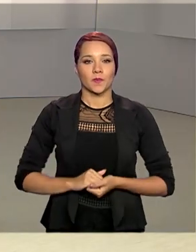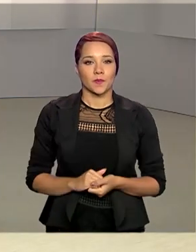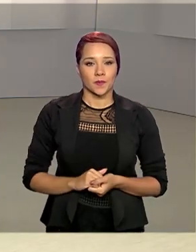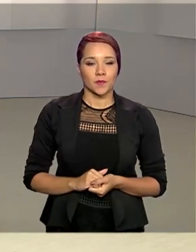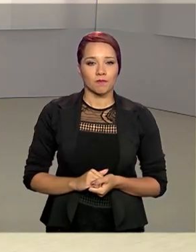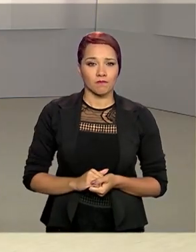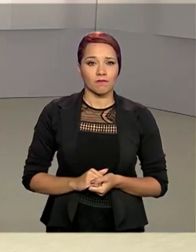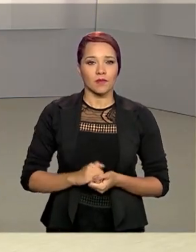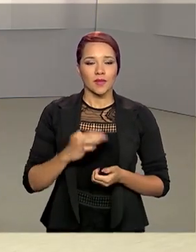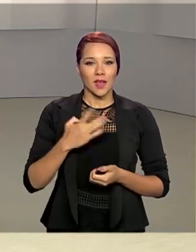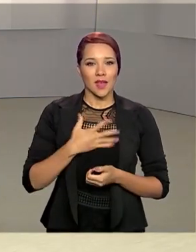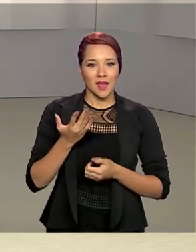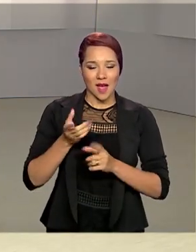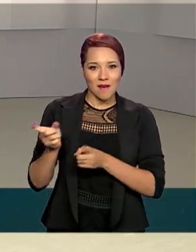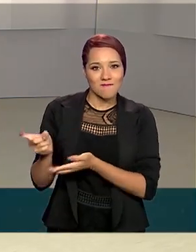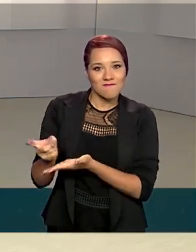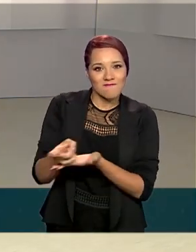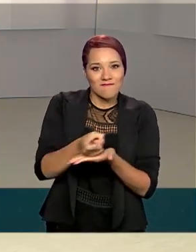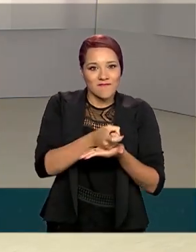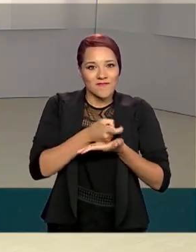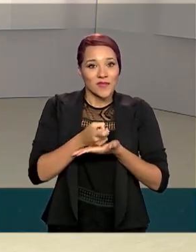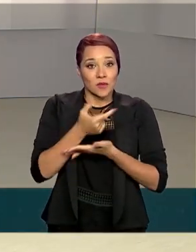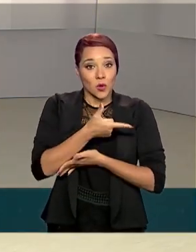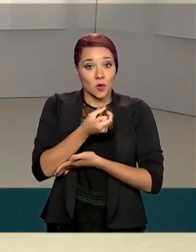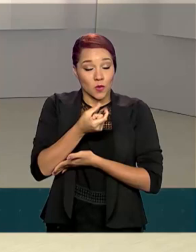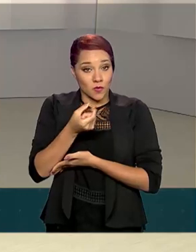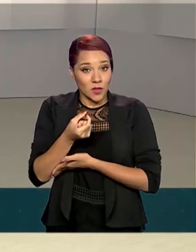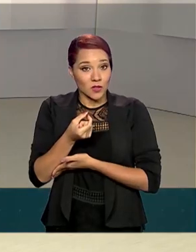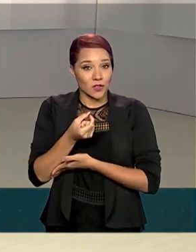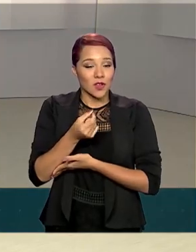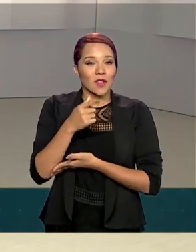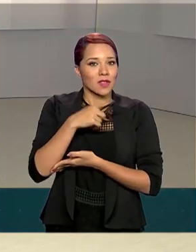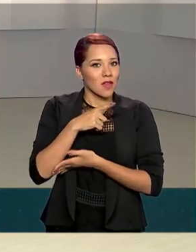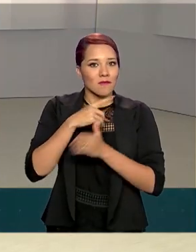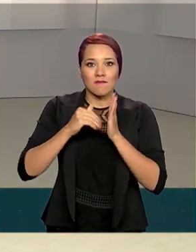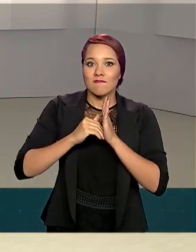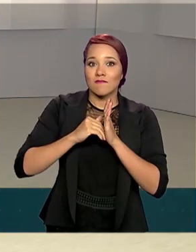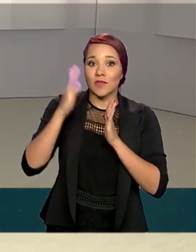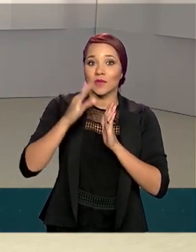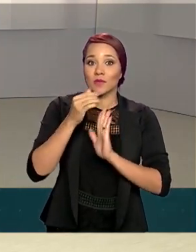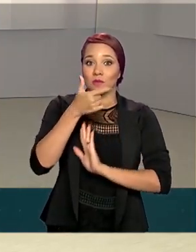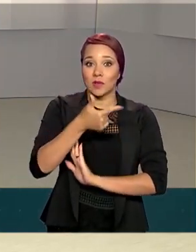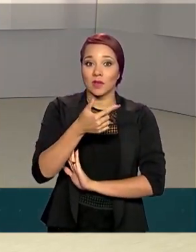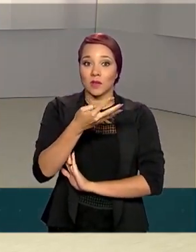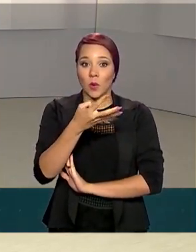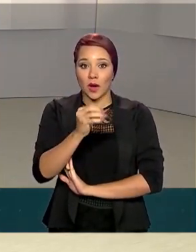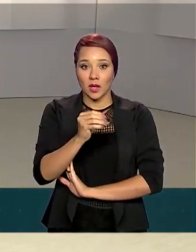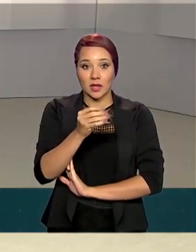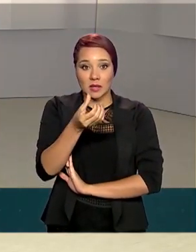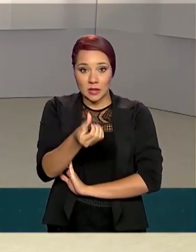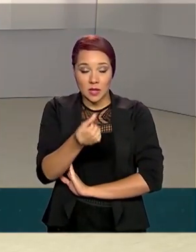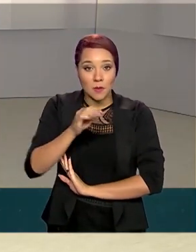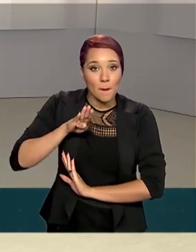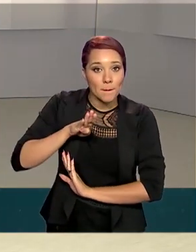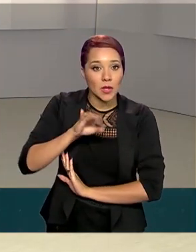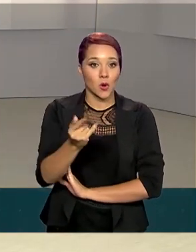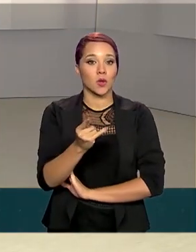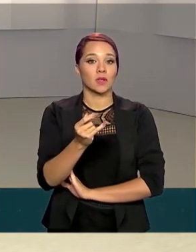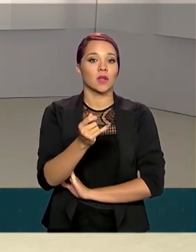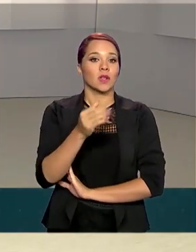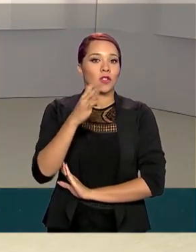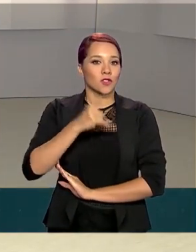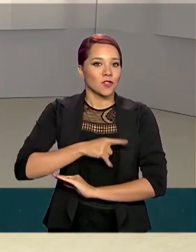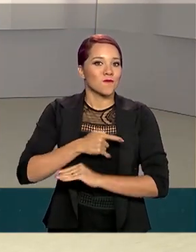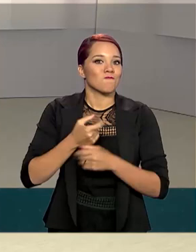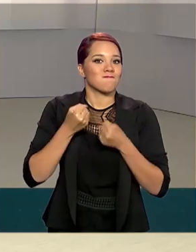E a safra agrícola de 2020 deve bater recorde e passar dos 246 milhões de toneladas,